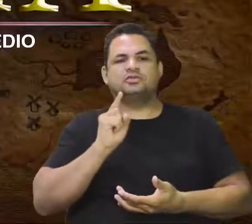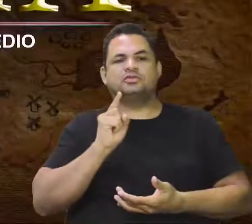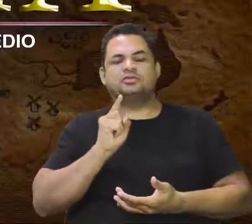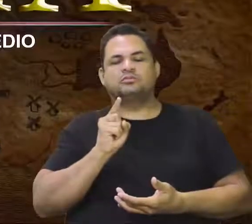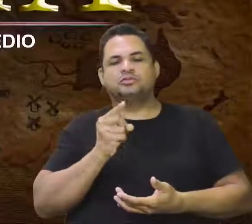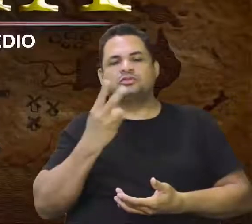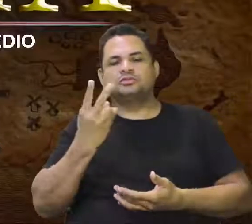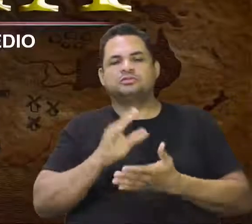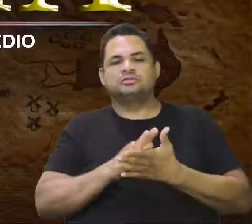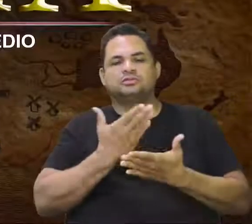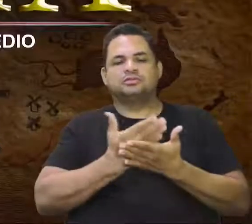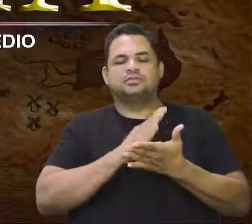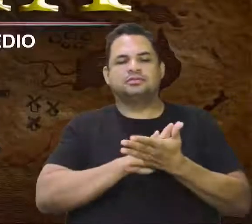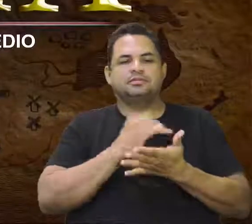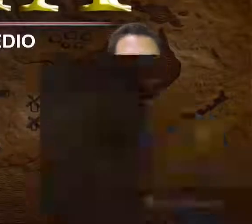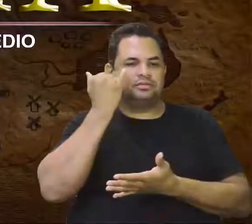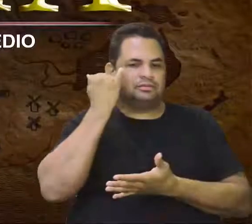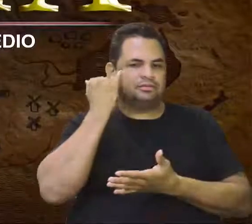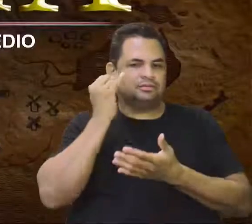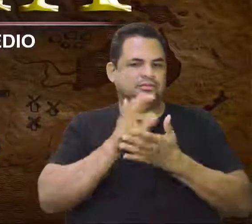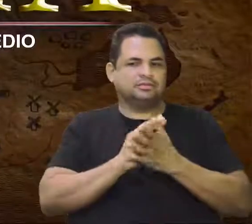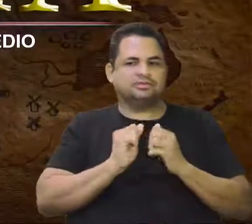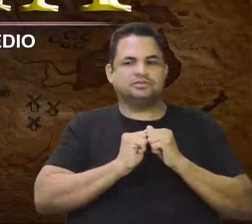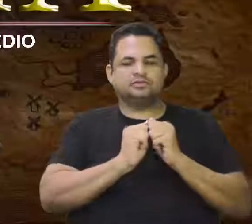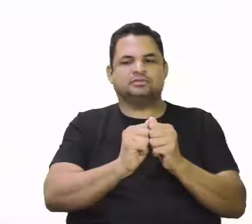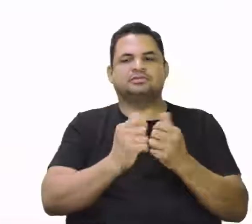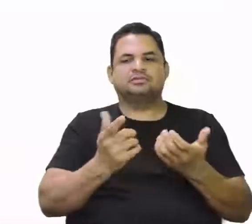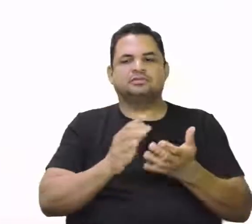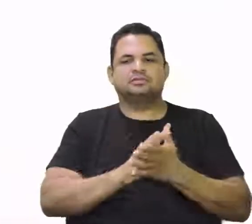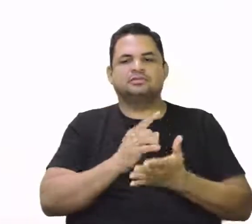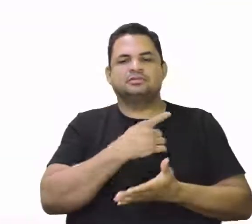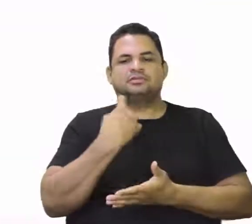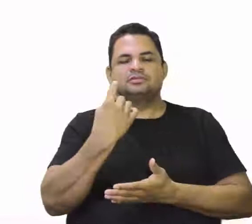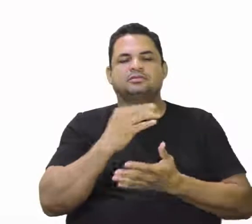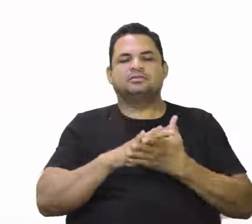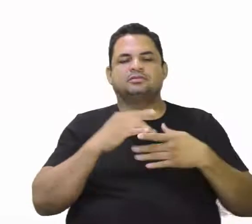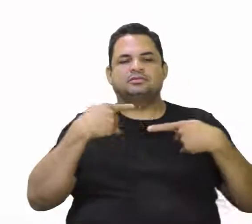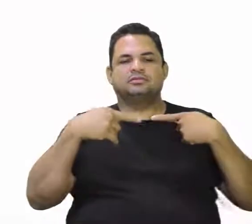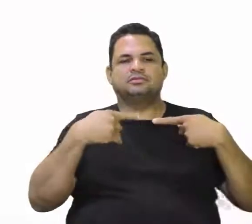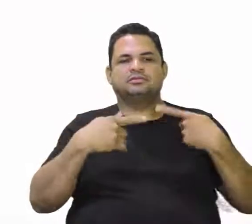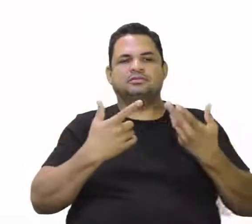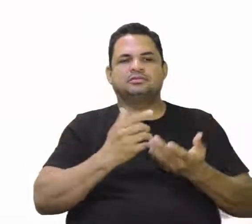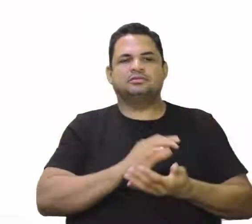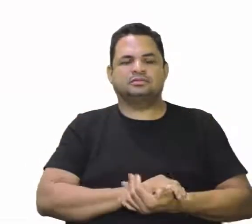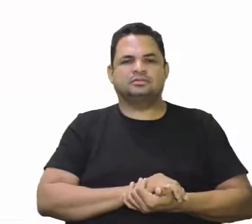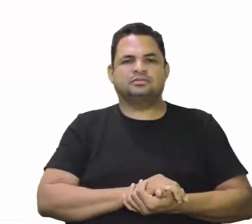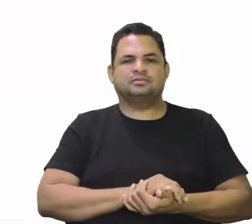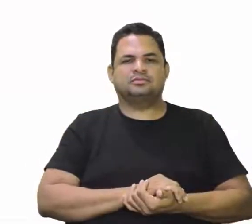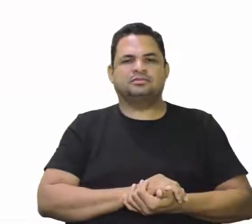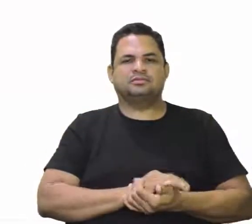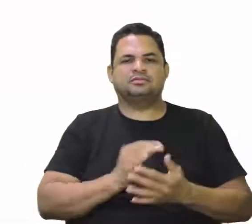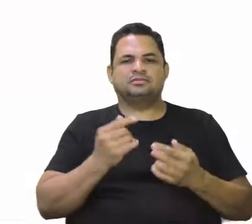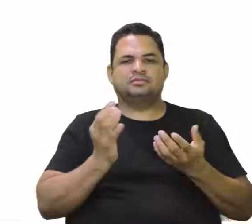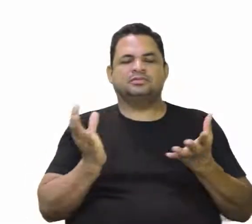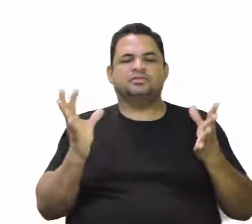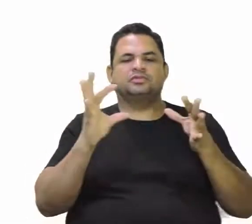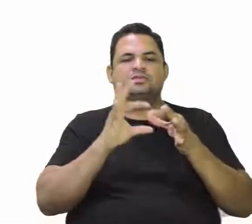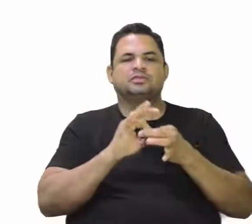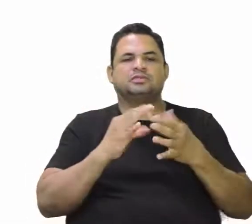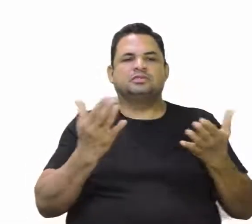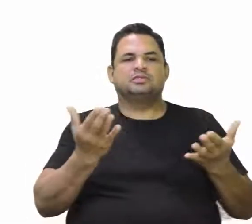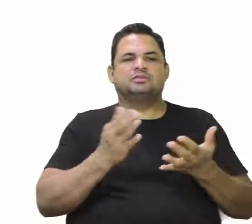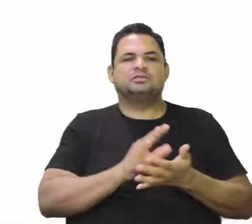meu intérprete de Samy, que vai estar com vocês aí para nós discutirmos sobre esse contexto. Sobre